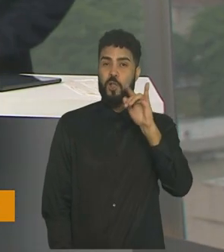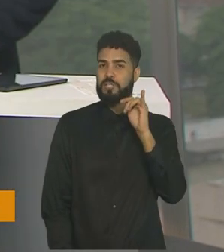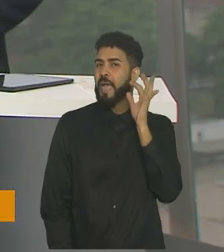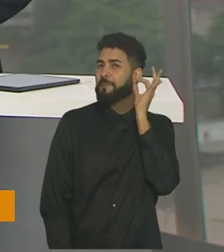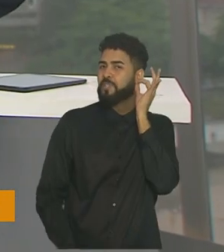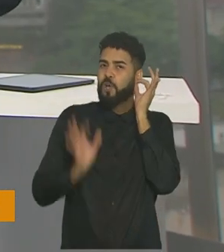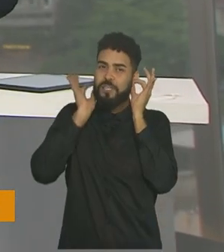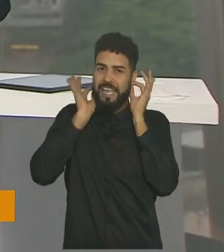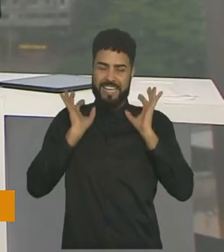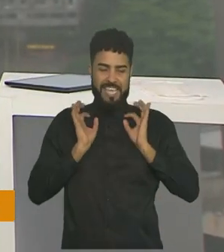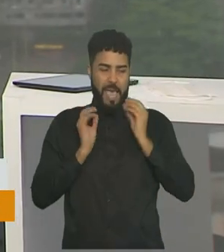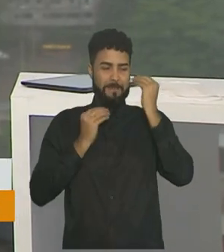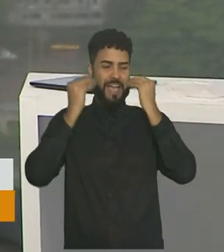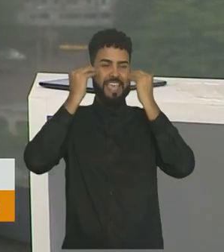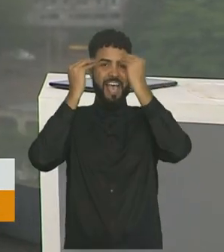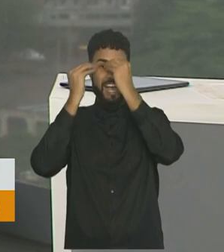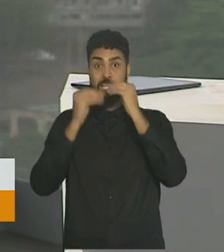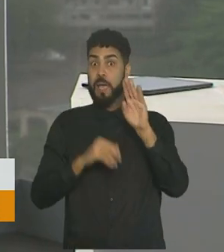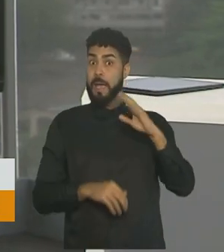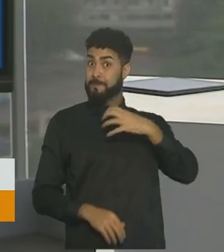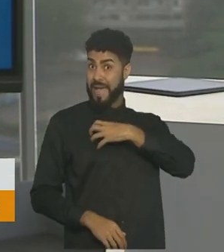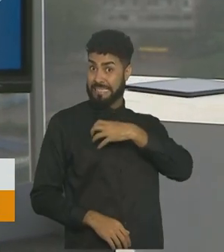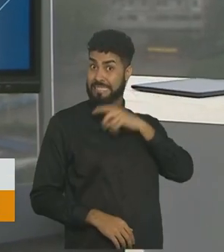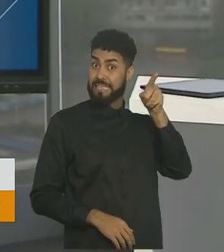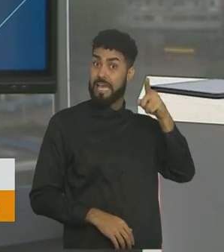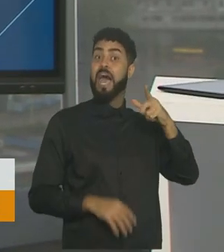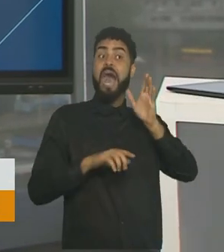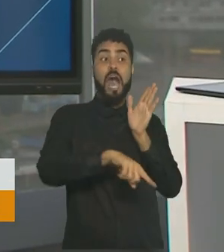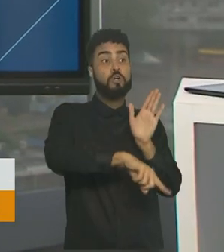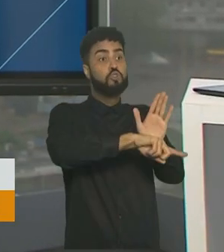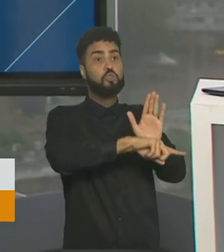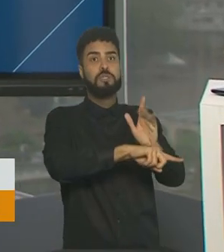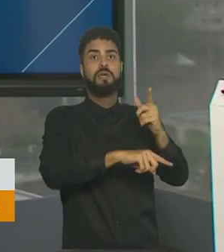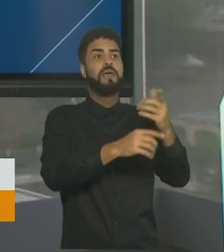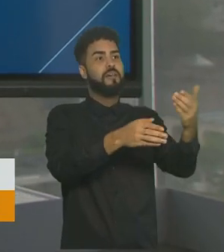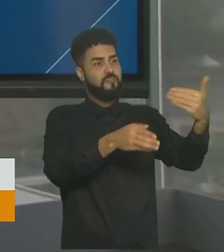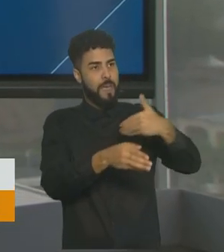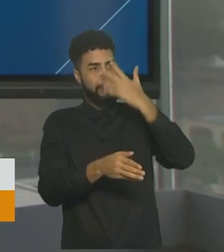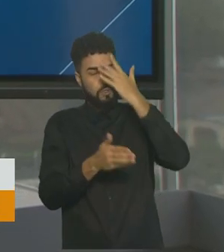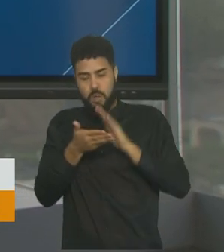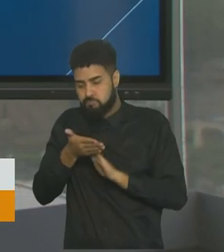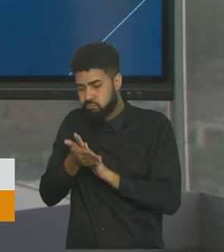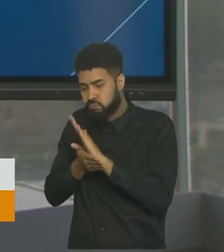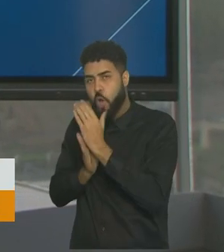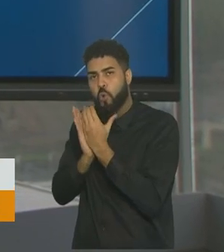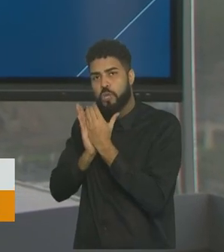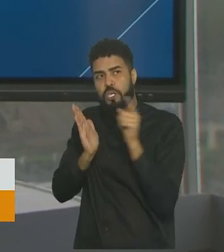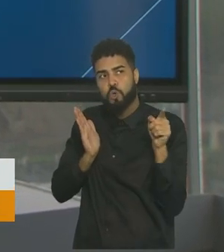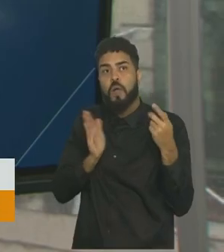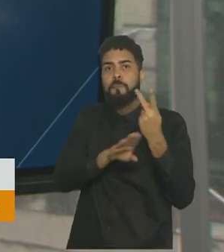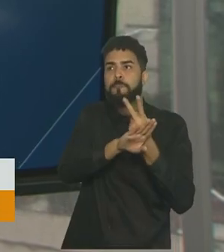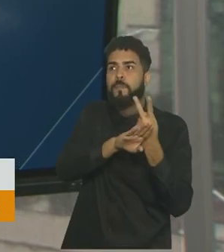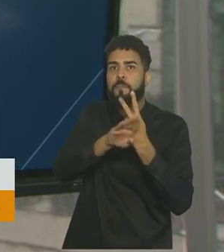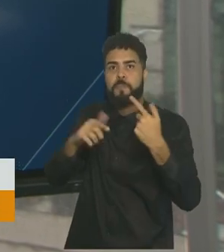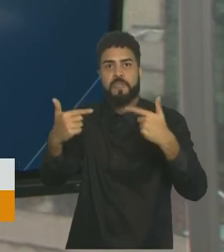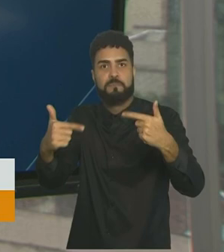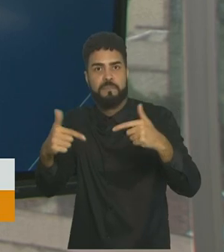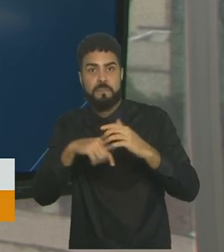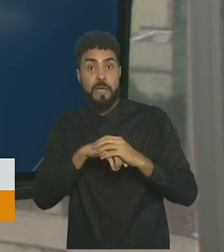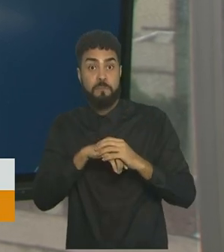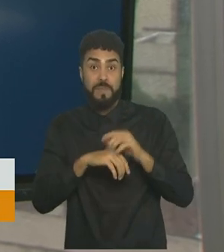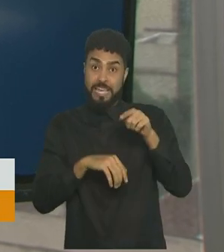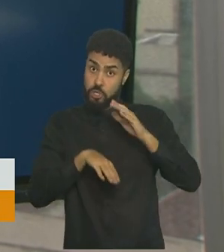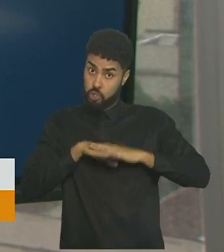bijuteria e maquiagem na Bahia tem imprimido currículos de graça para ajudar quem está à procura de emprego.